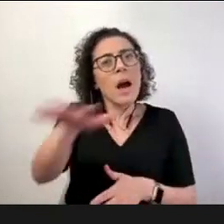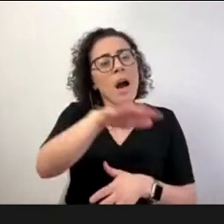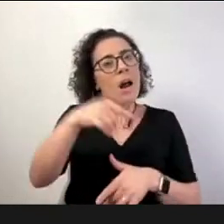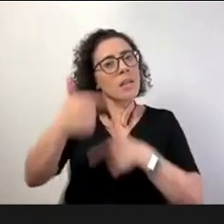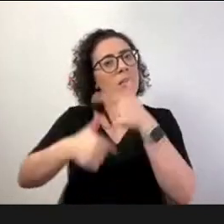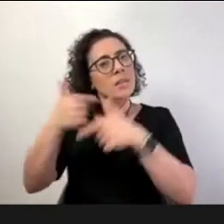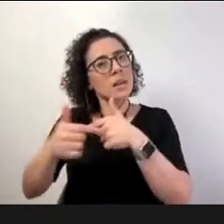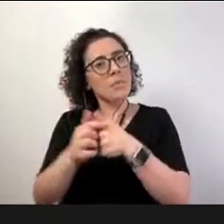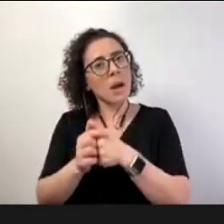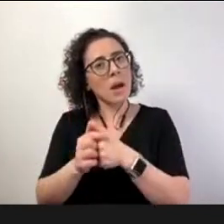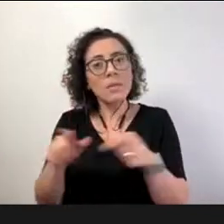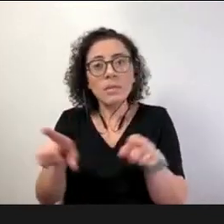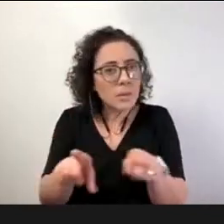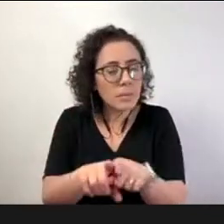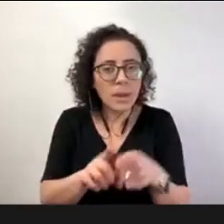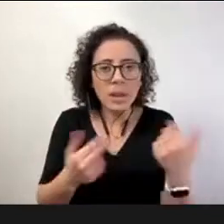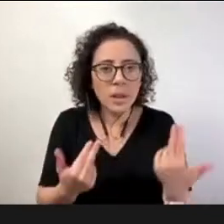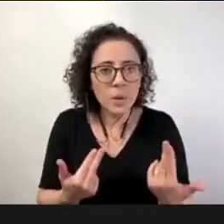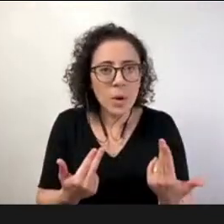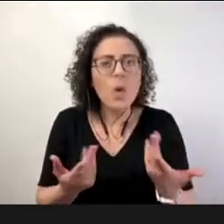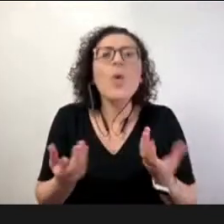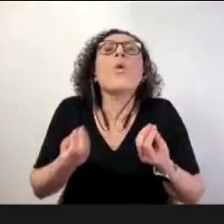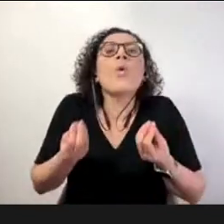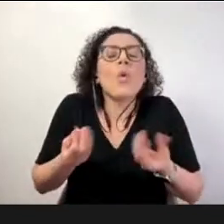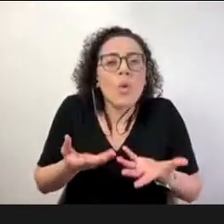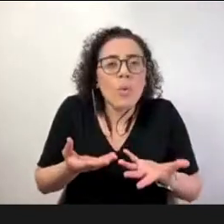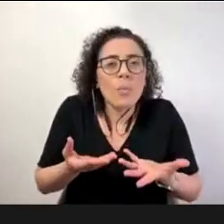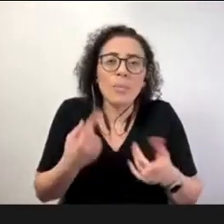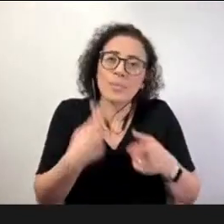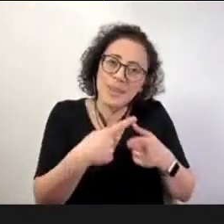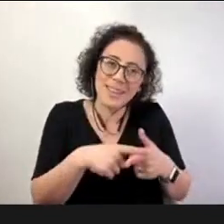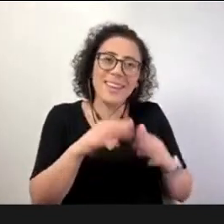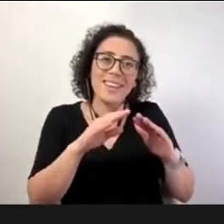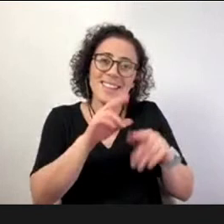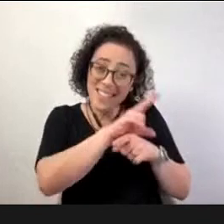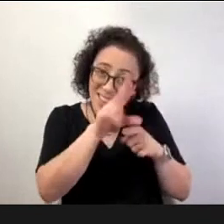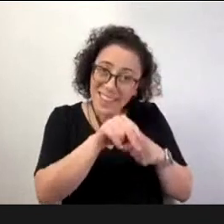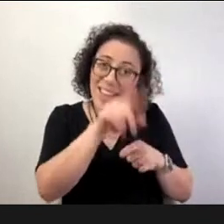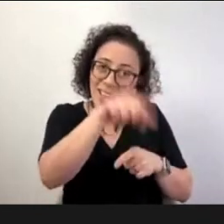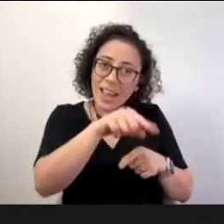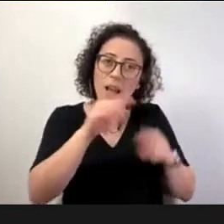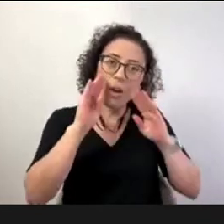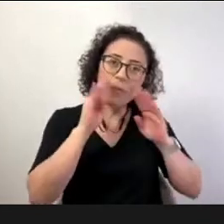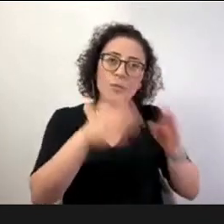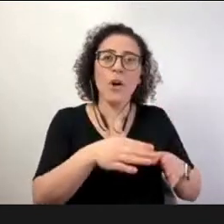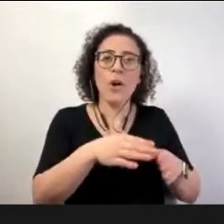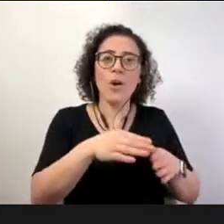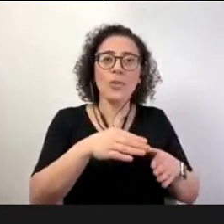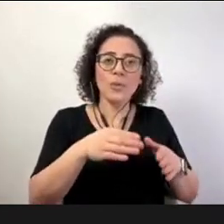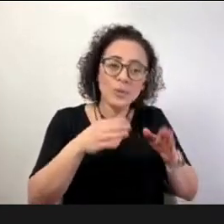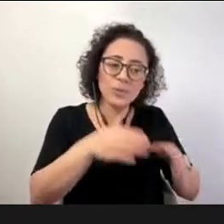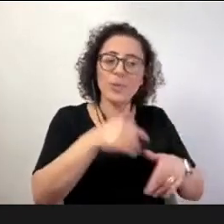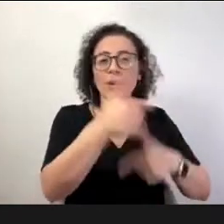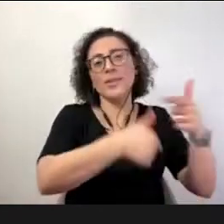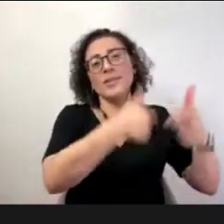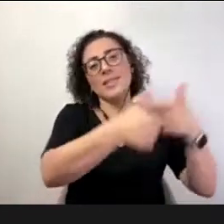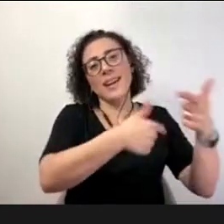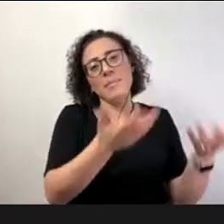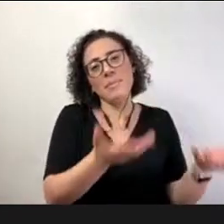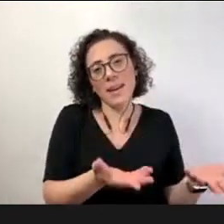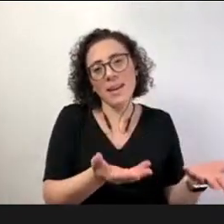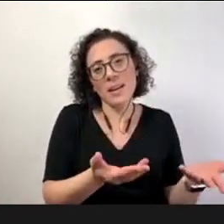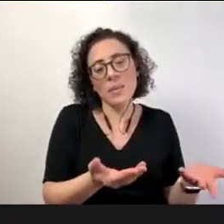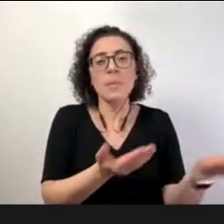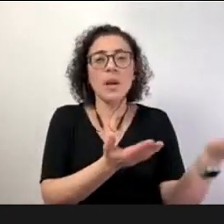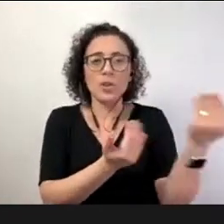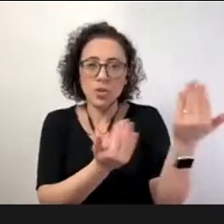atua né assim a gente forma para o trabalho é educação de jovens e adultos voltadas para o trabalho então o trabalho tem que ser também inclusive